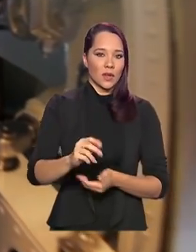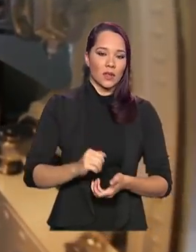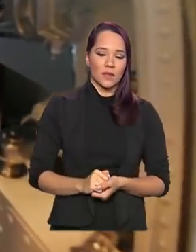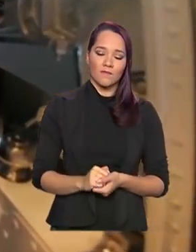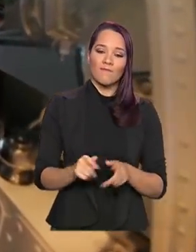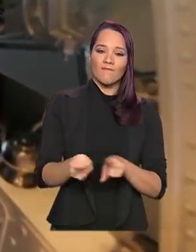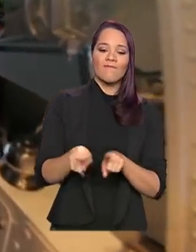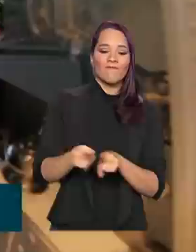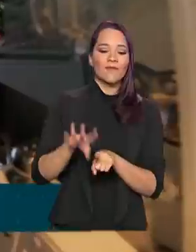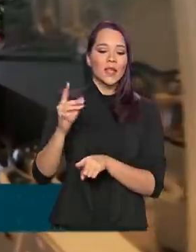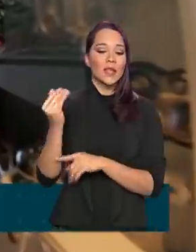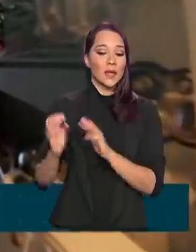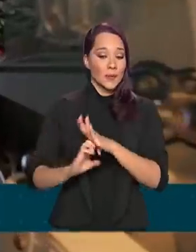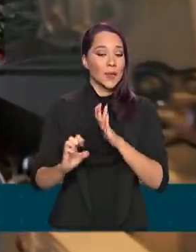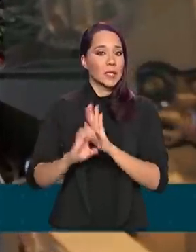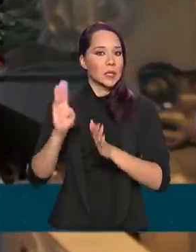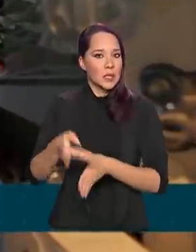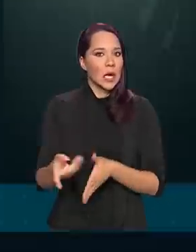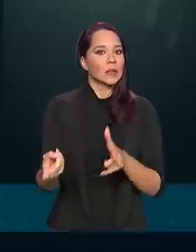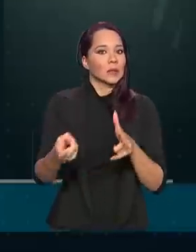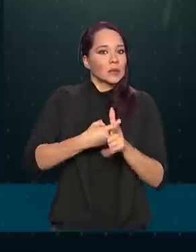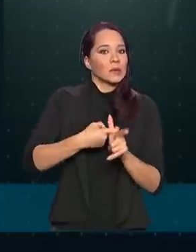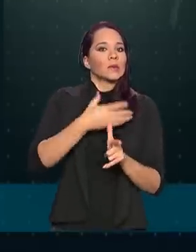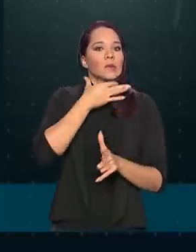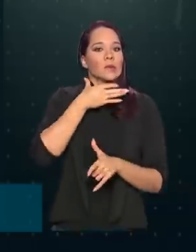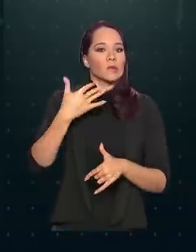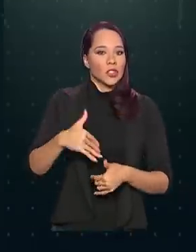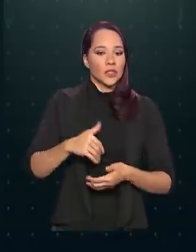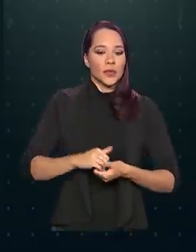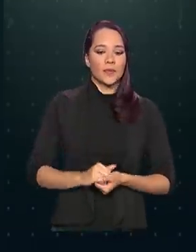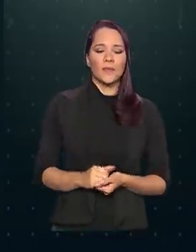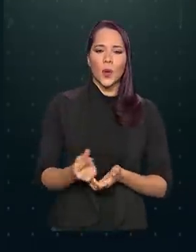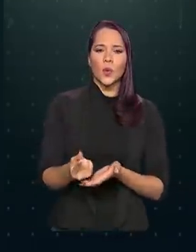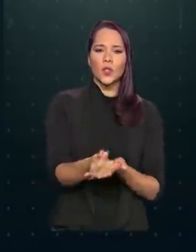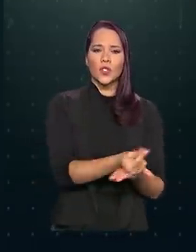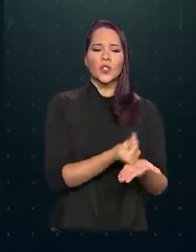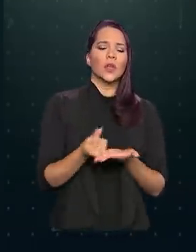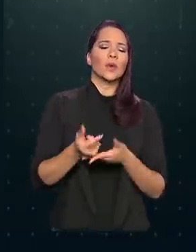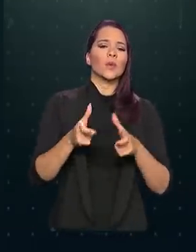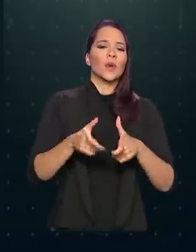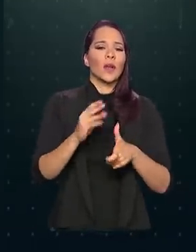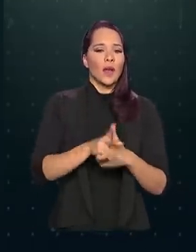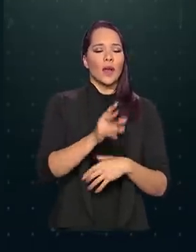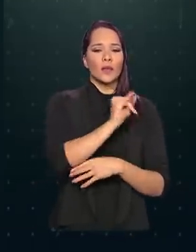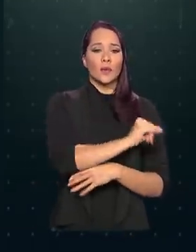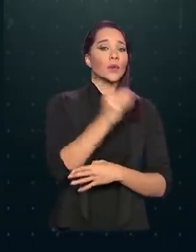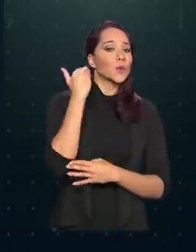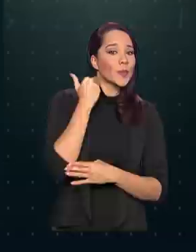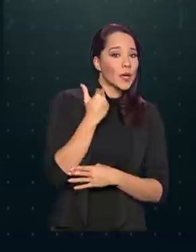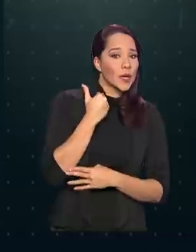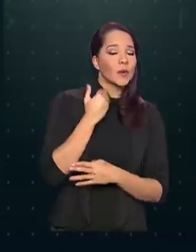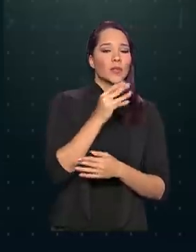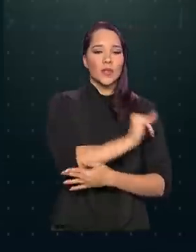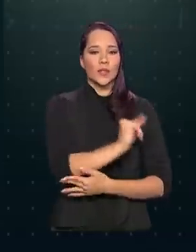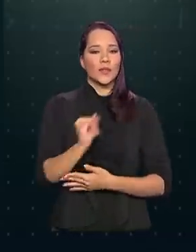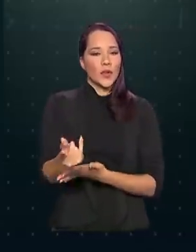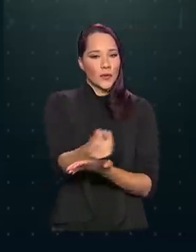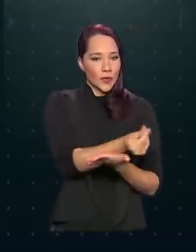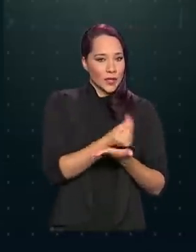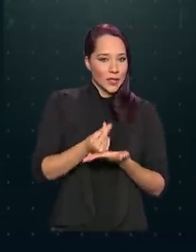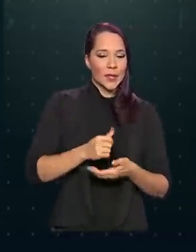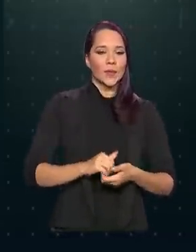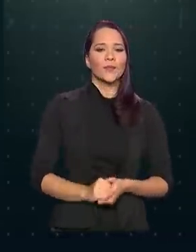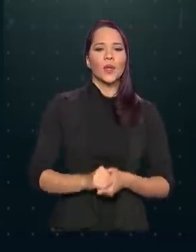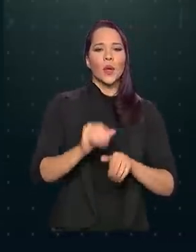aquelas que já estão endividadas. Os recursos virão das instituições financeiras e dos bancos. O